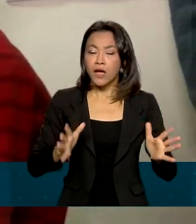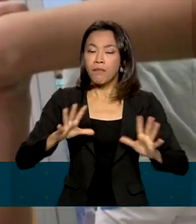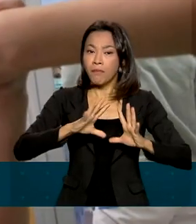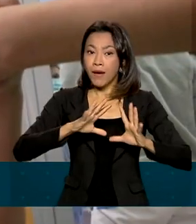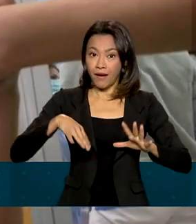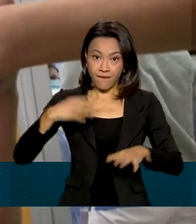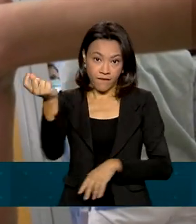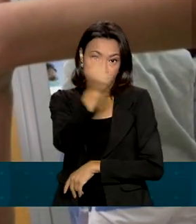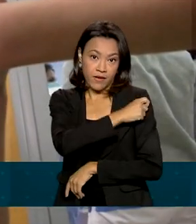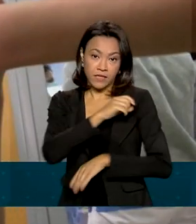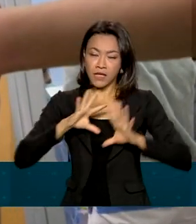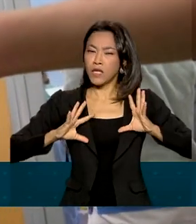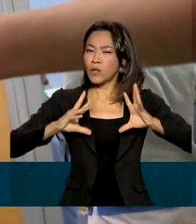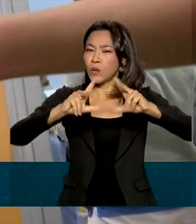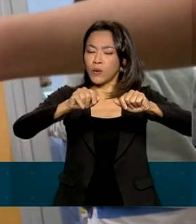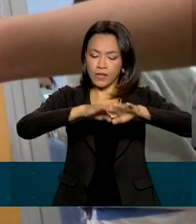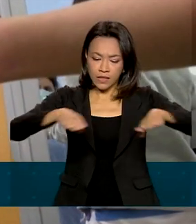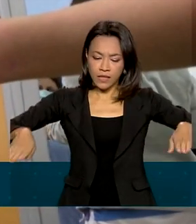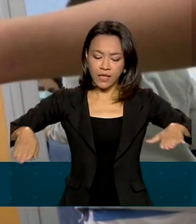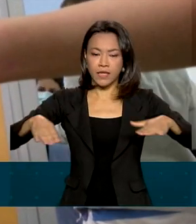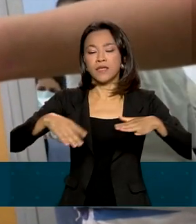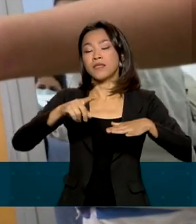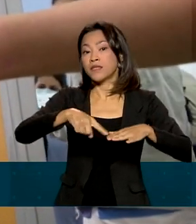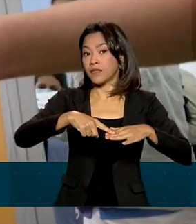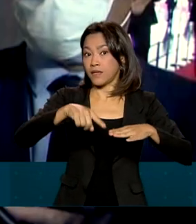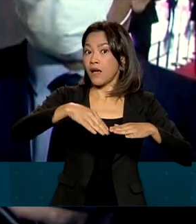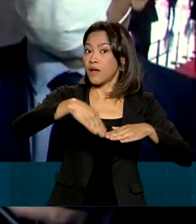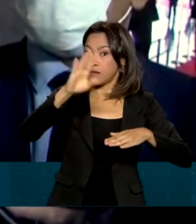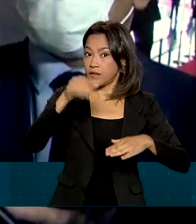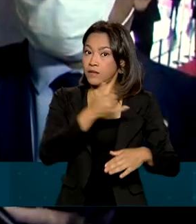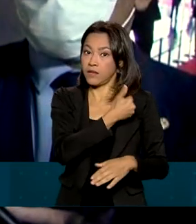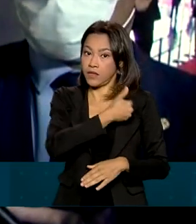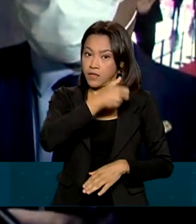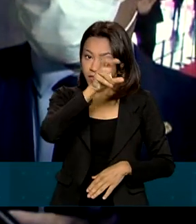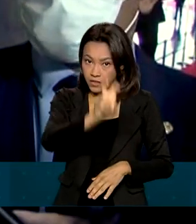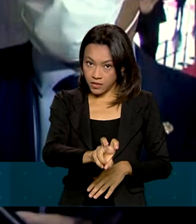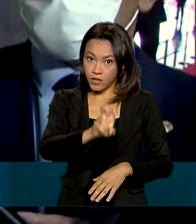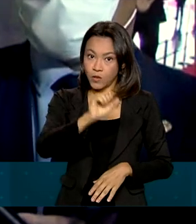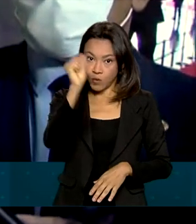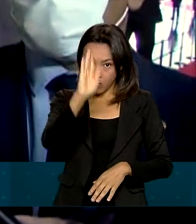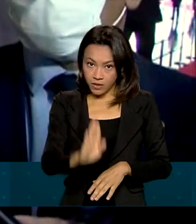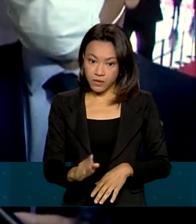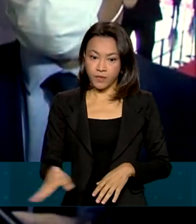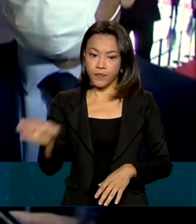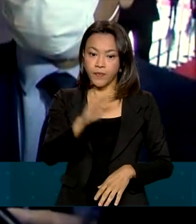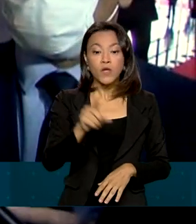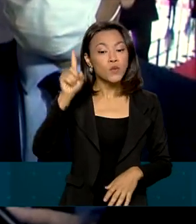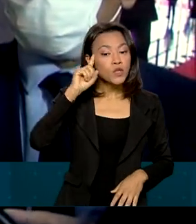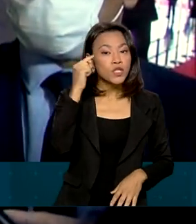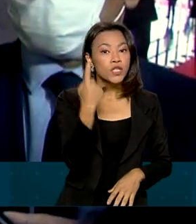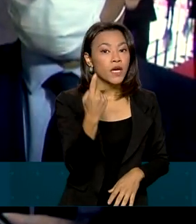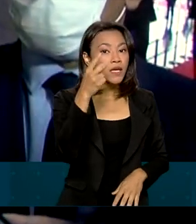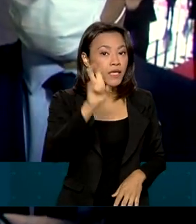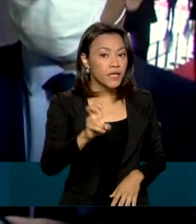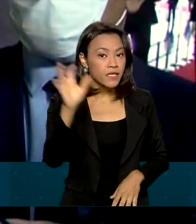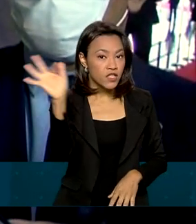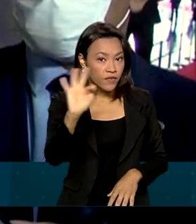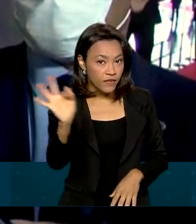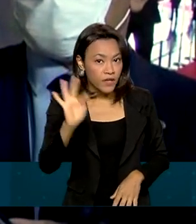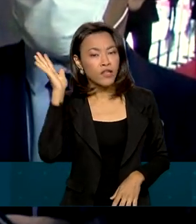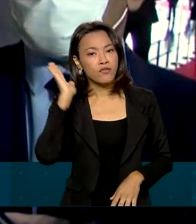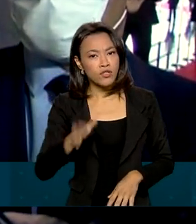crianças acima de 5 anos no país. No dia 15 de fevereiro, nós teremos distribuído doses